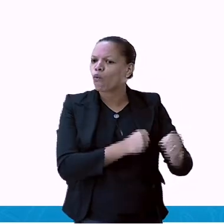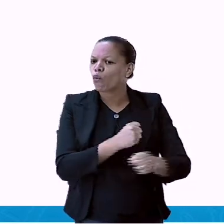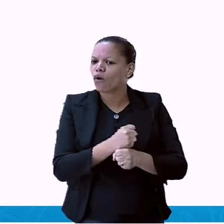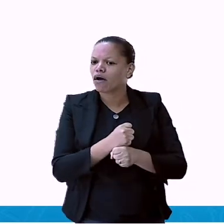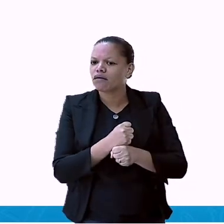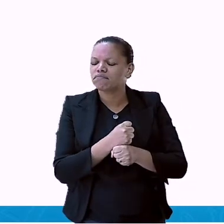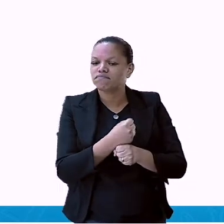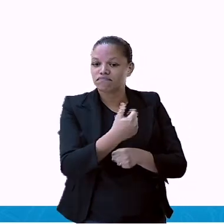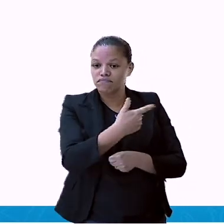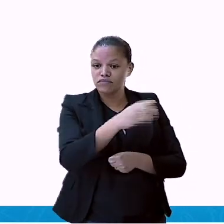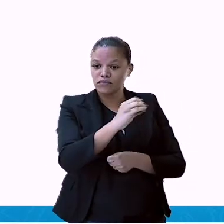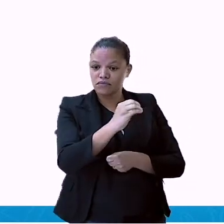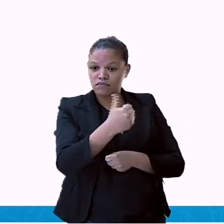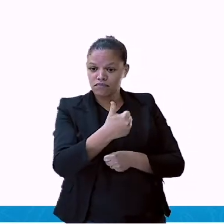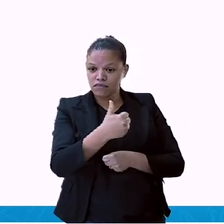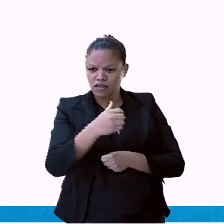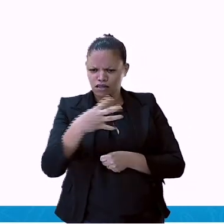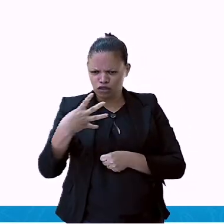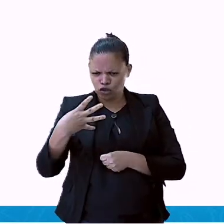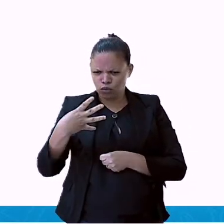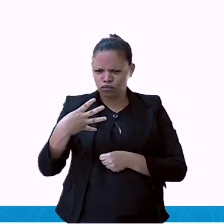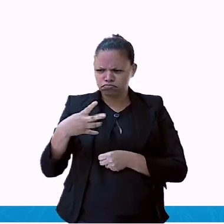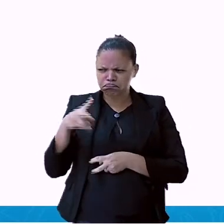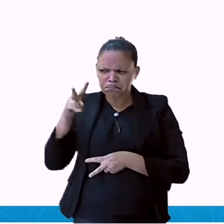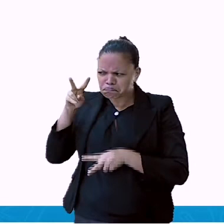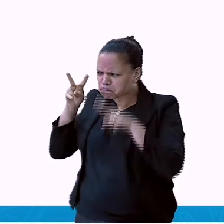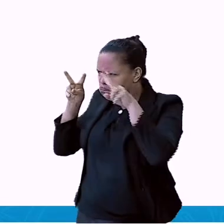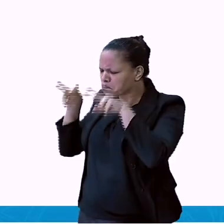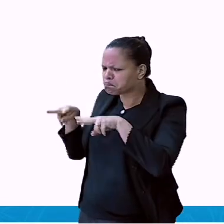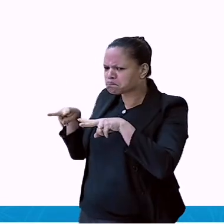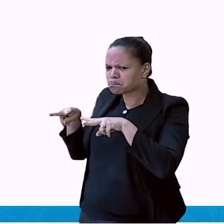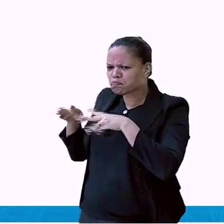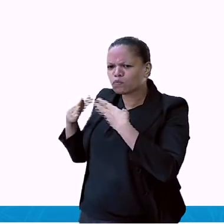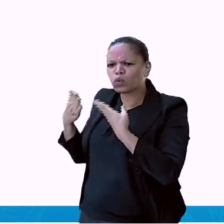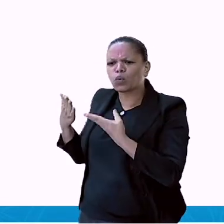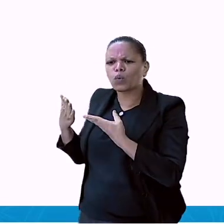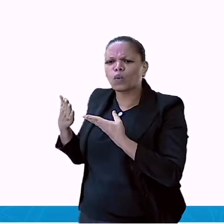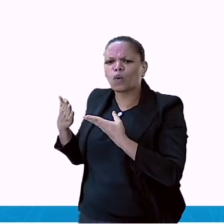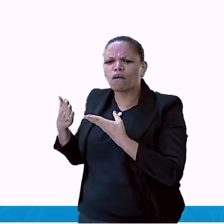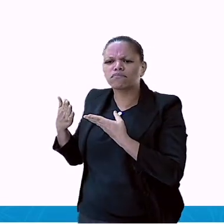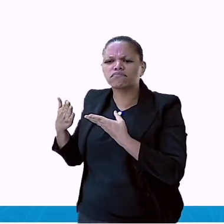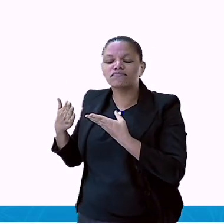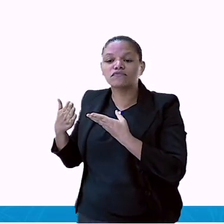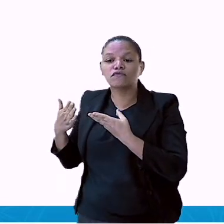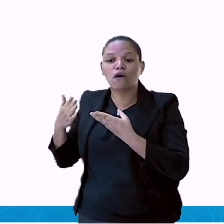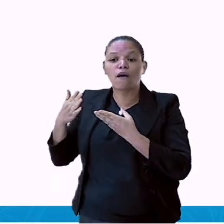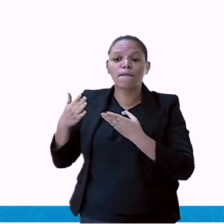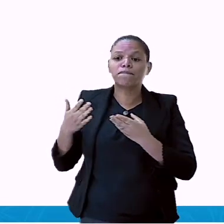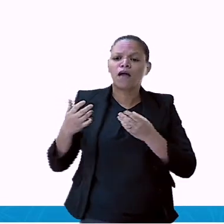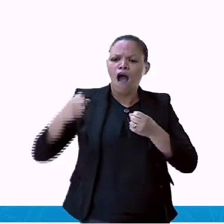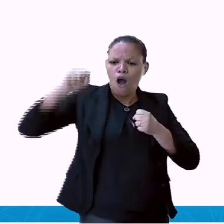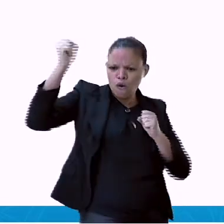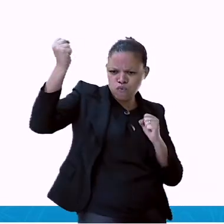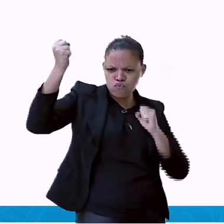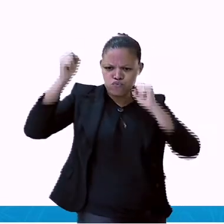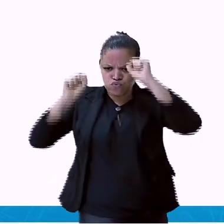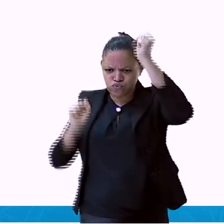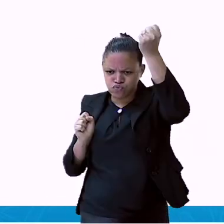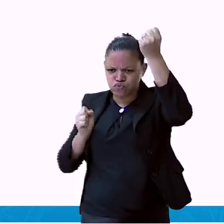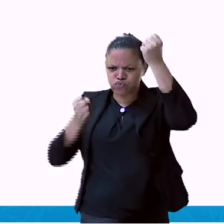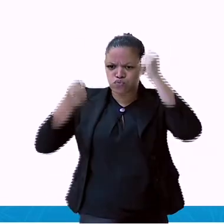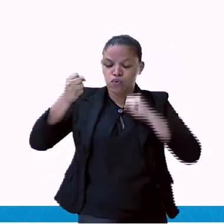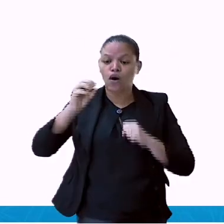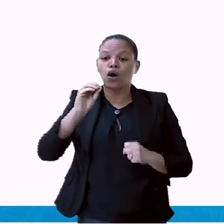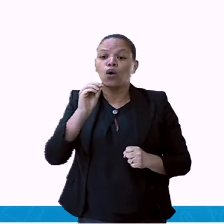que olhar aqui, Em 2014, qual a modalidade? Atletismo ou ginástica